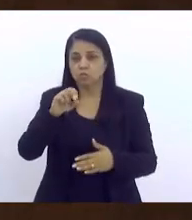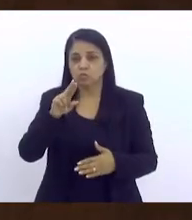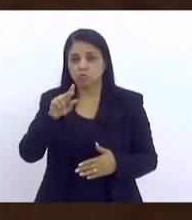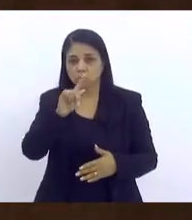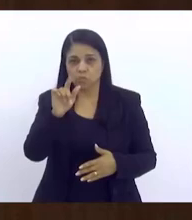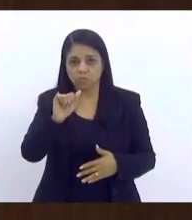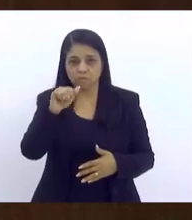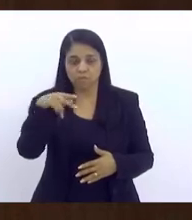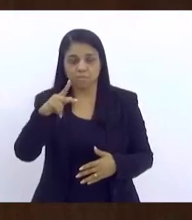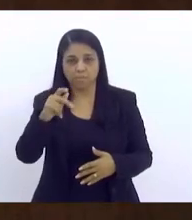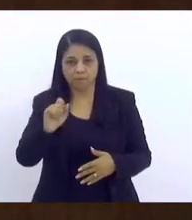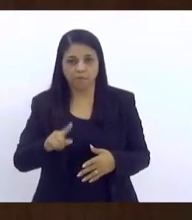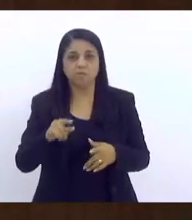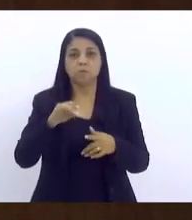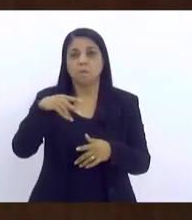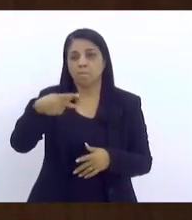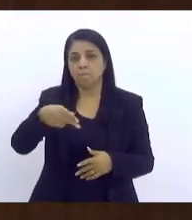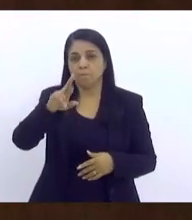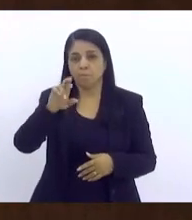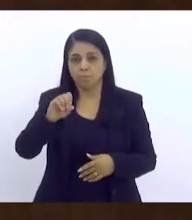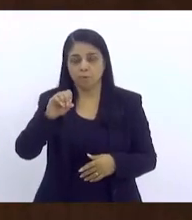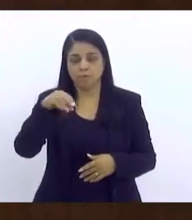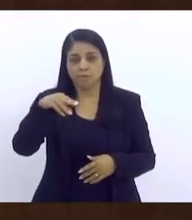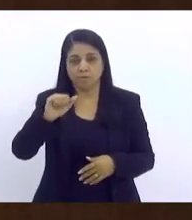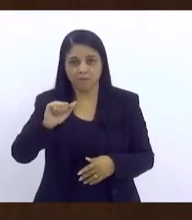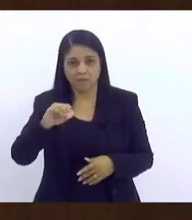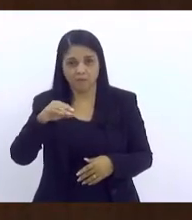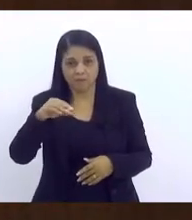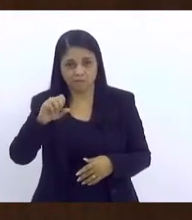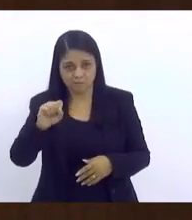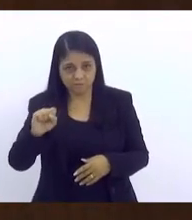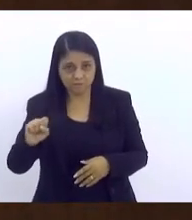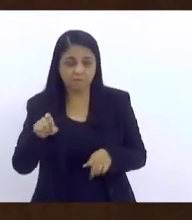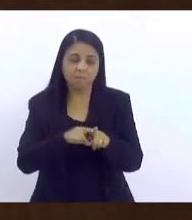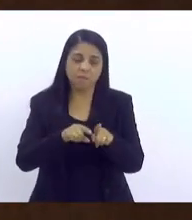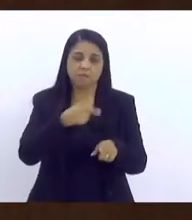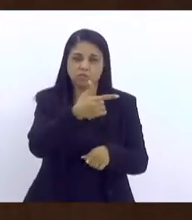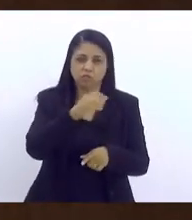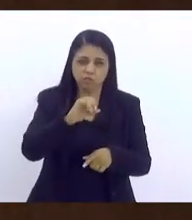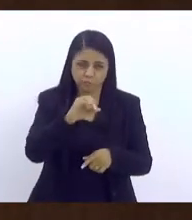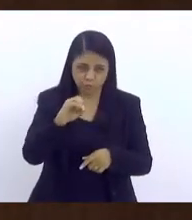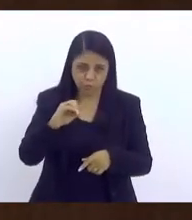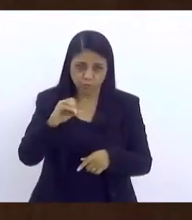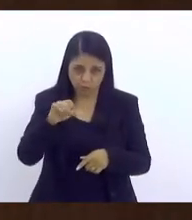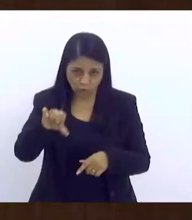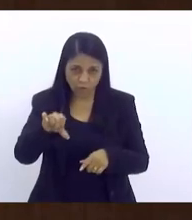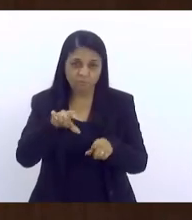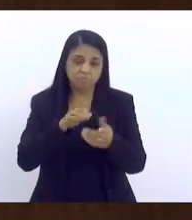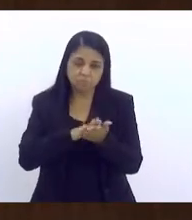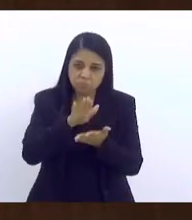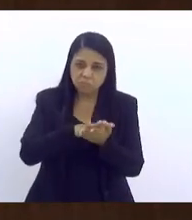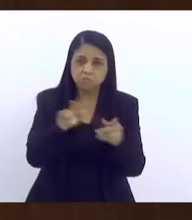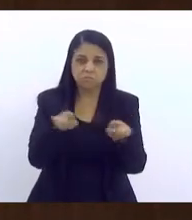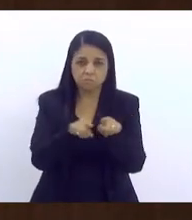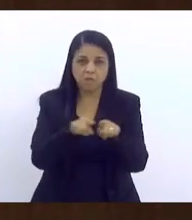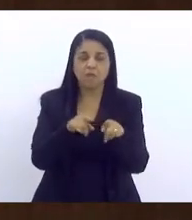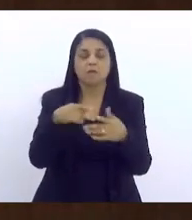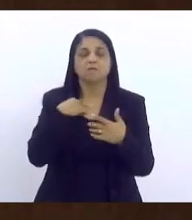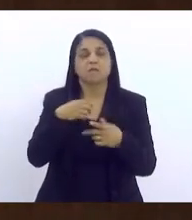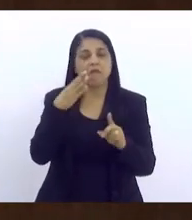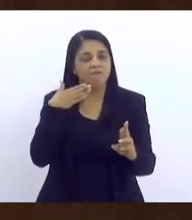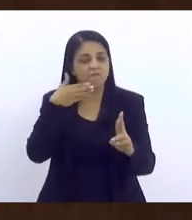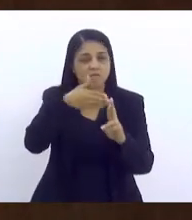Pronace, que desde 2009 também tinha publicações, mas, enfim, a gente usa experiências municipais,